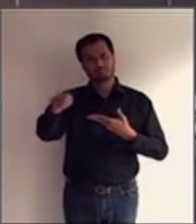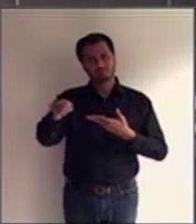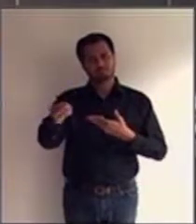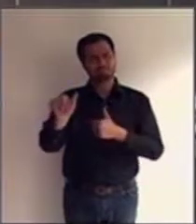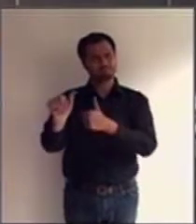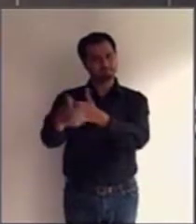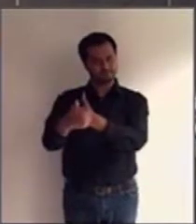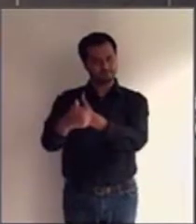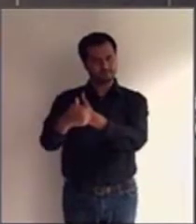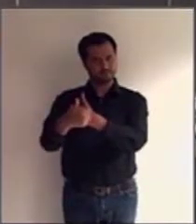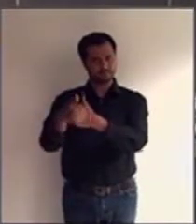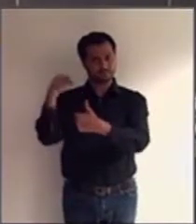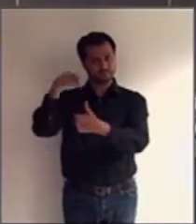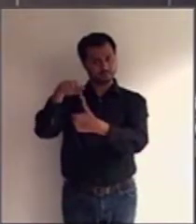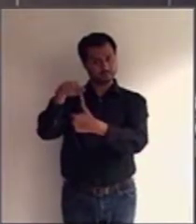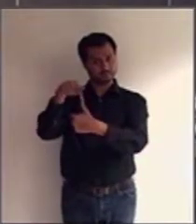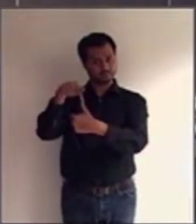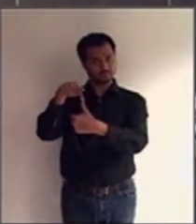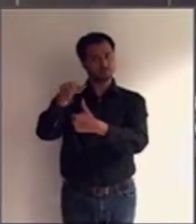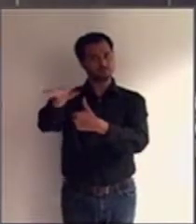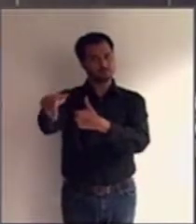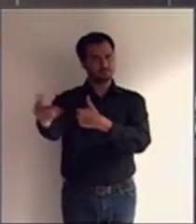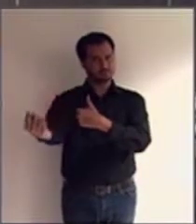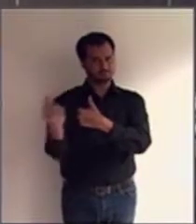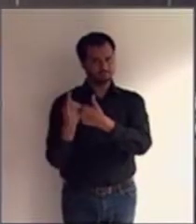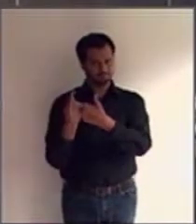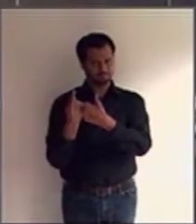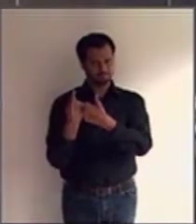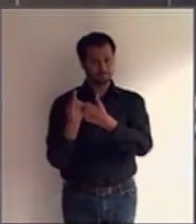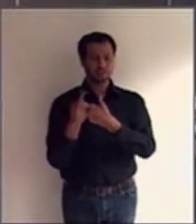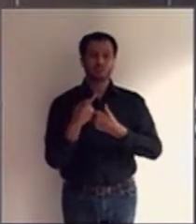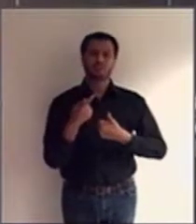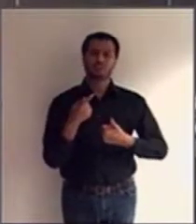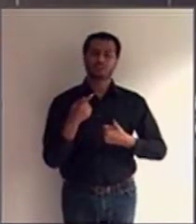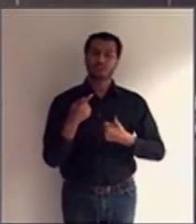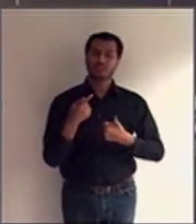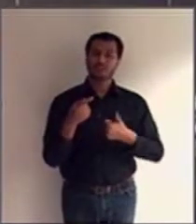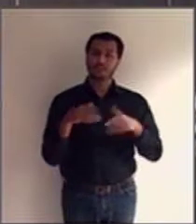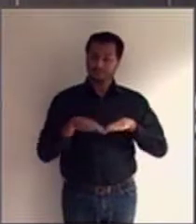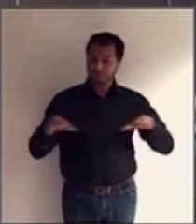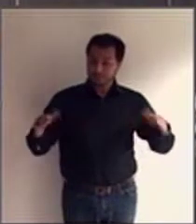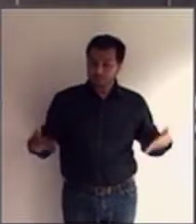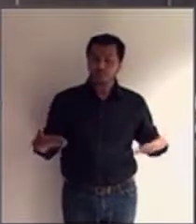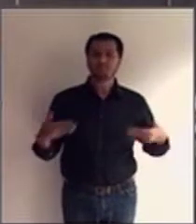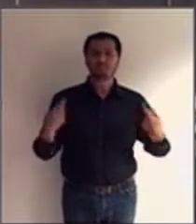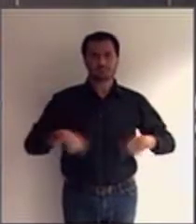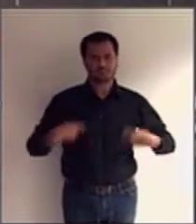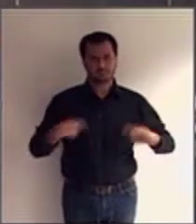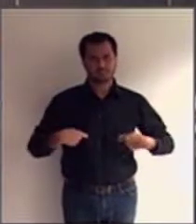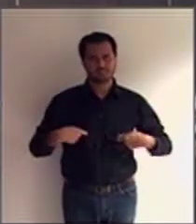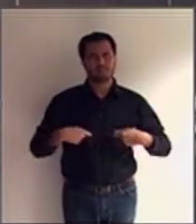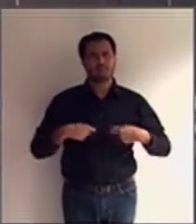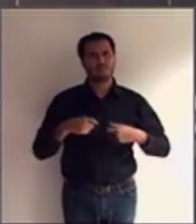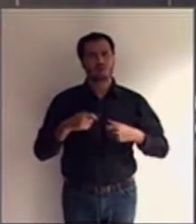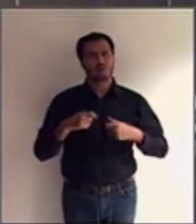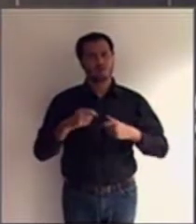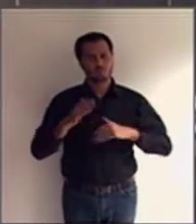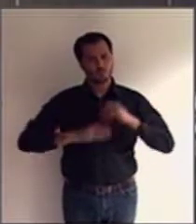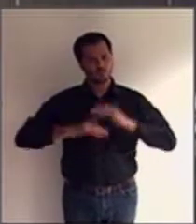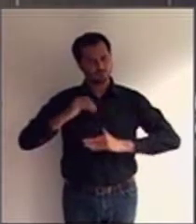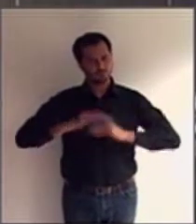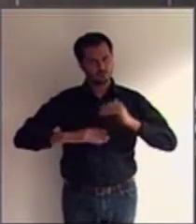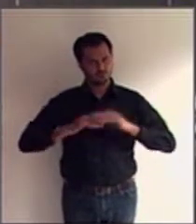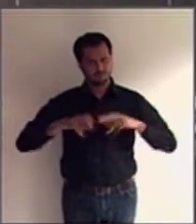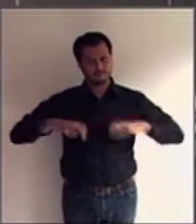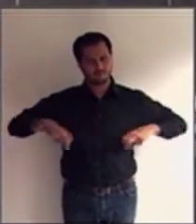Nesse interrogatório, o juiz ele deve estar assistido por uma equipe multiprofissional. Embora o Código de Processo Civil não